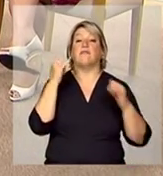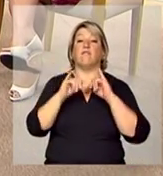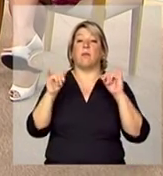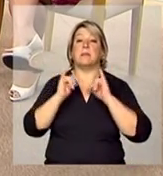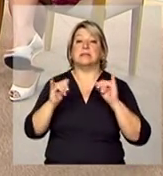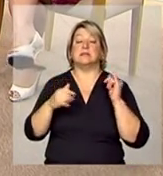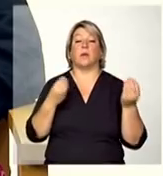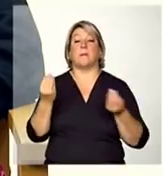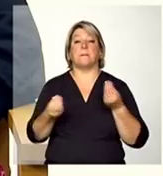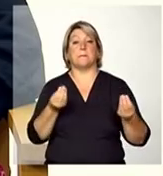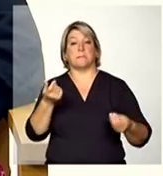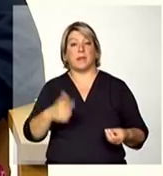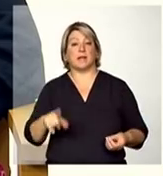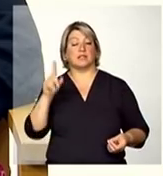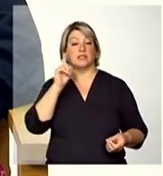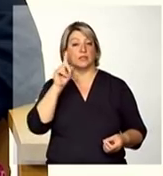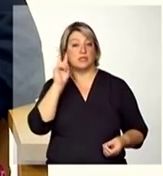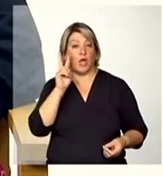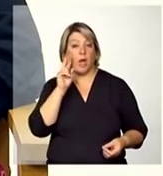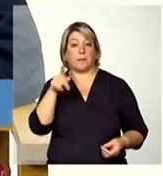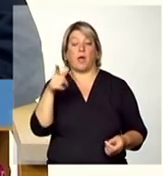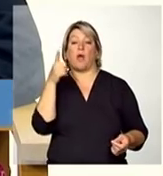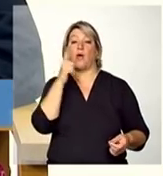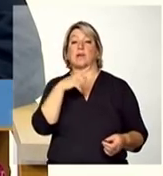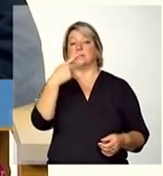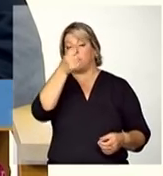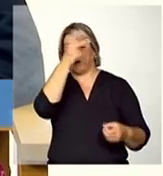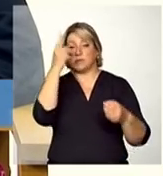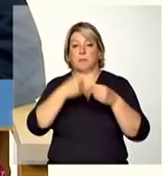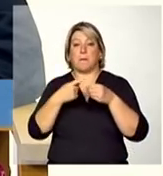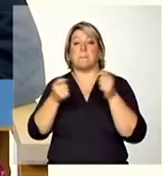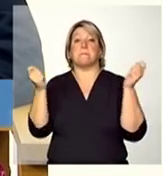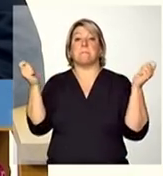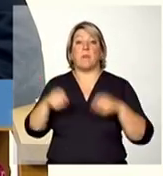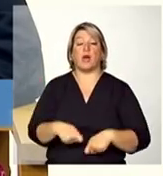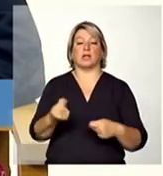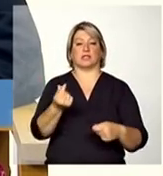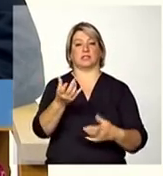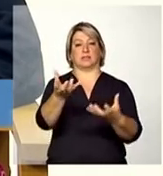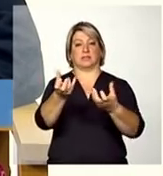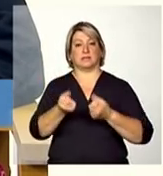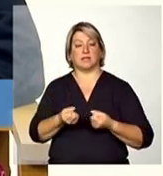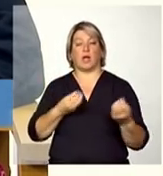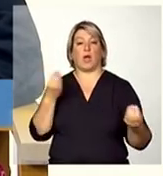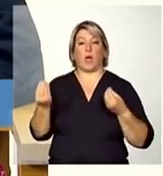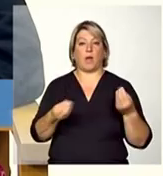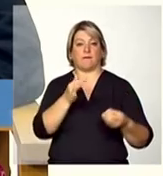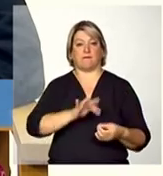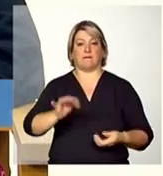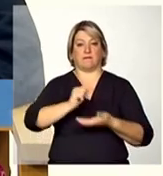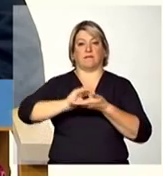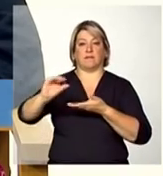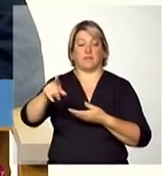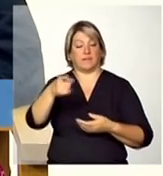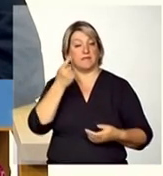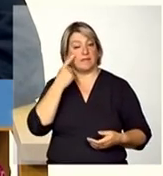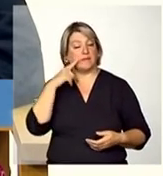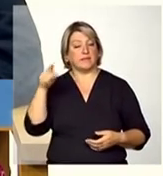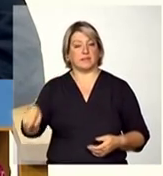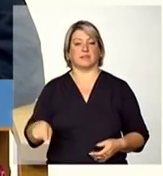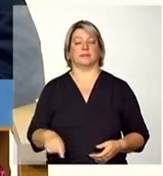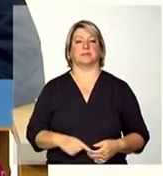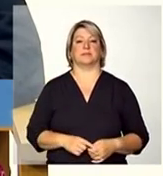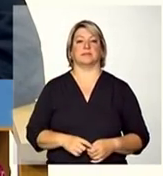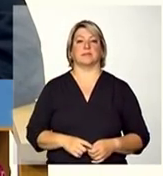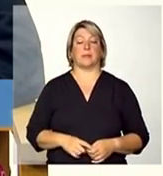sobre a elegibilidade do seu município para o cofinanciamento federal para residências inclusivas quanto